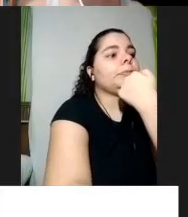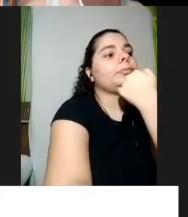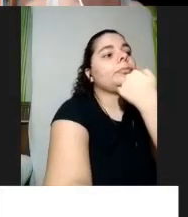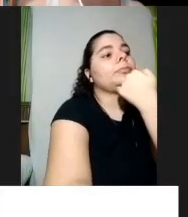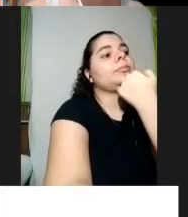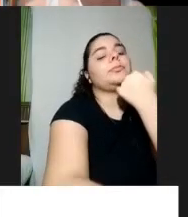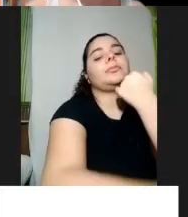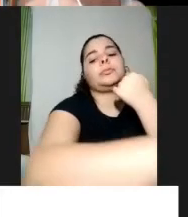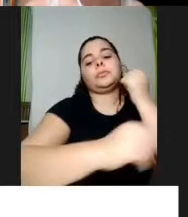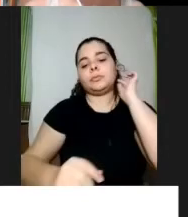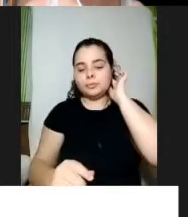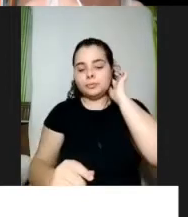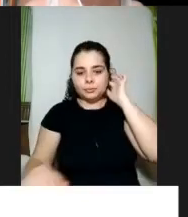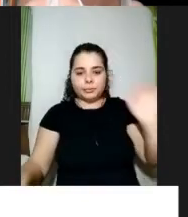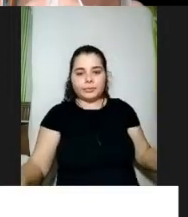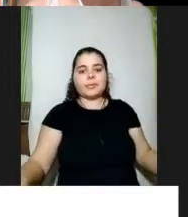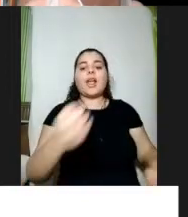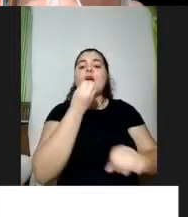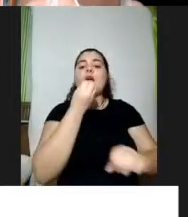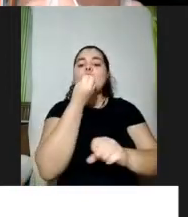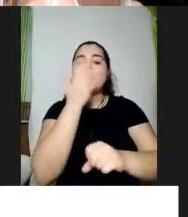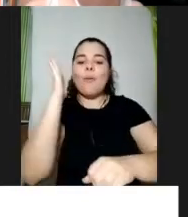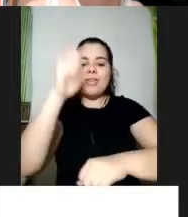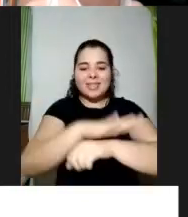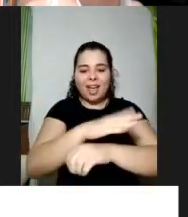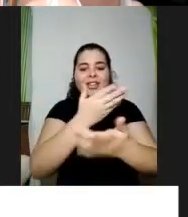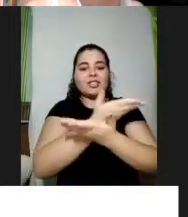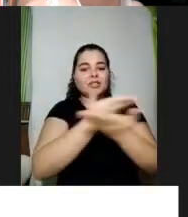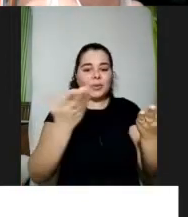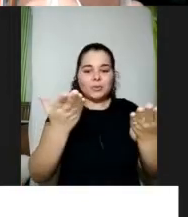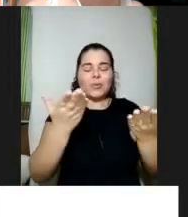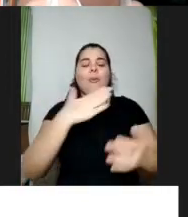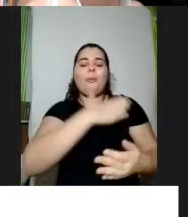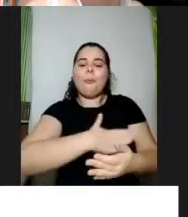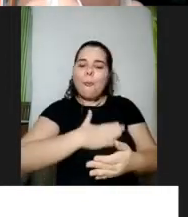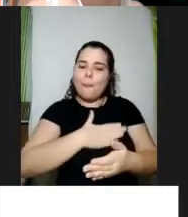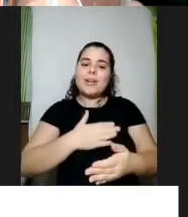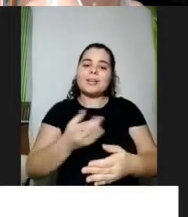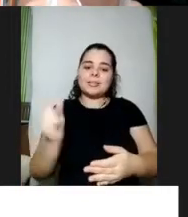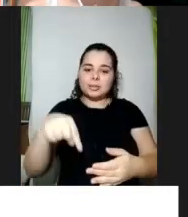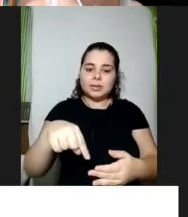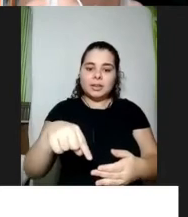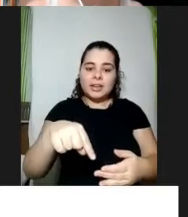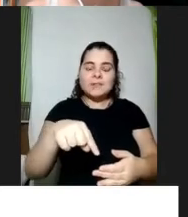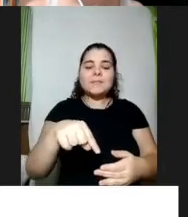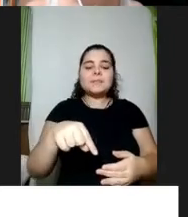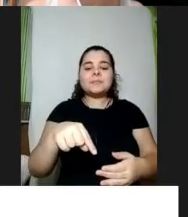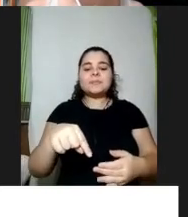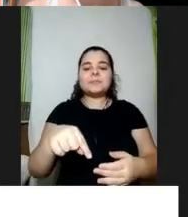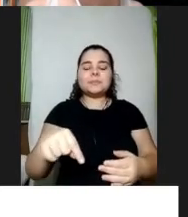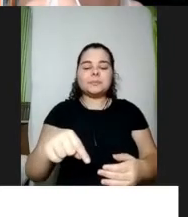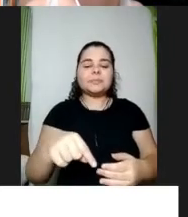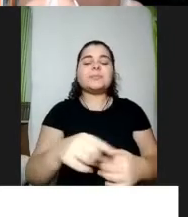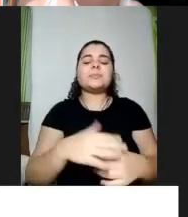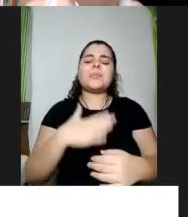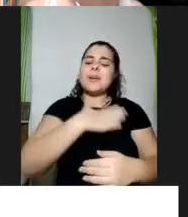Bom, boa tarde todo mundo, prazer estar aqui, já estava gravando? Prazer estar